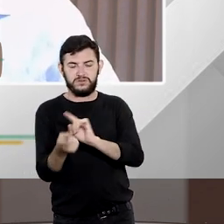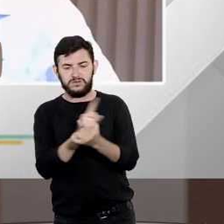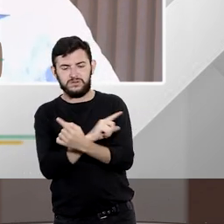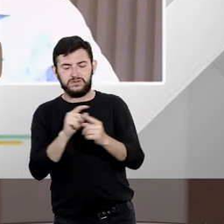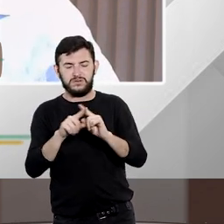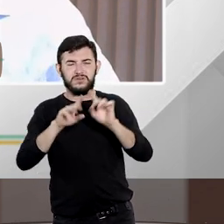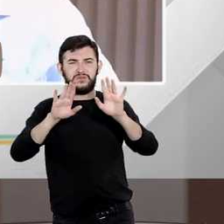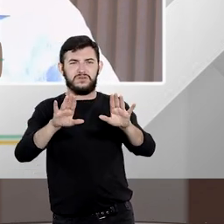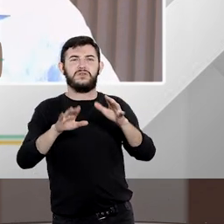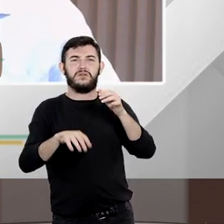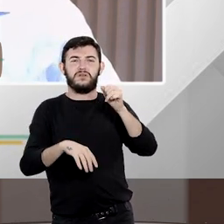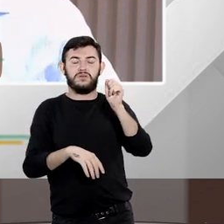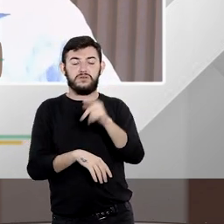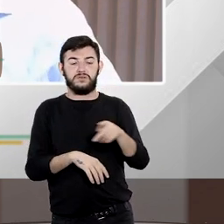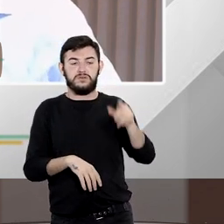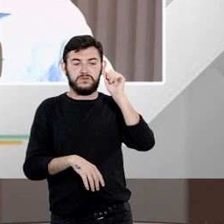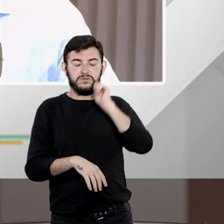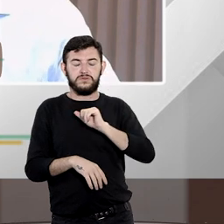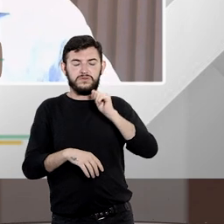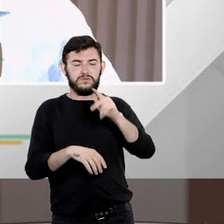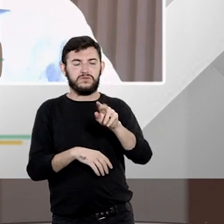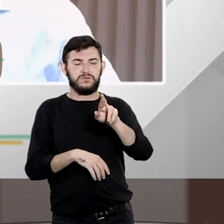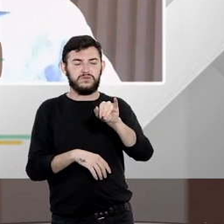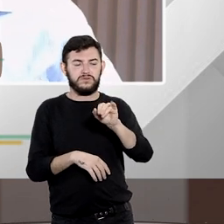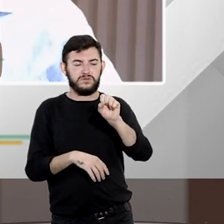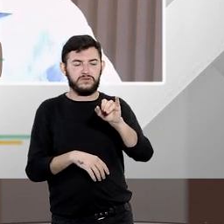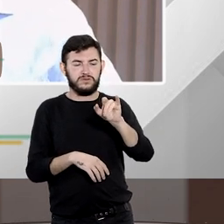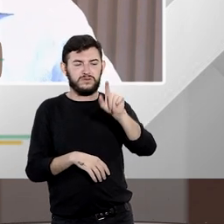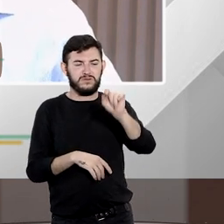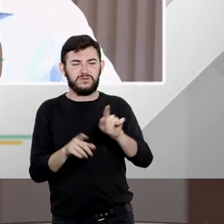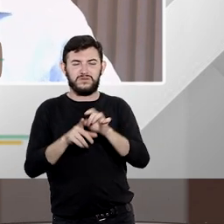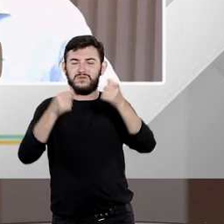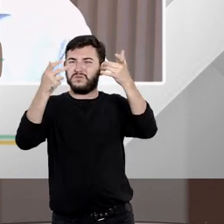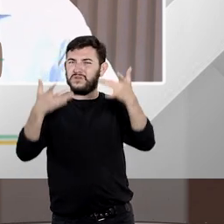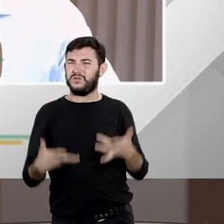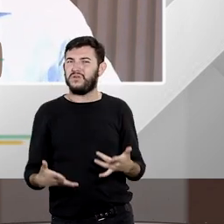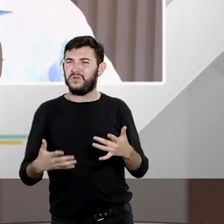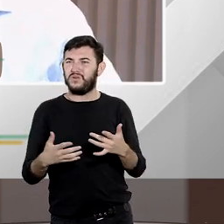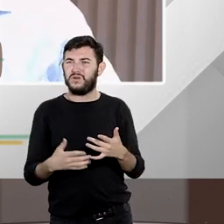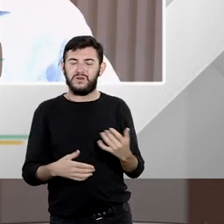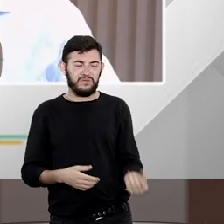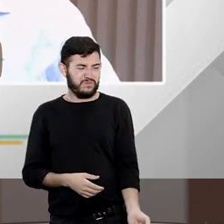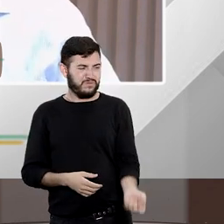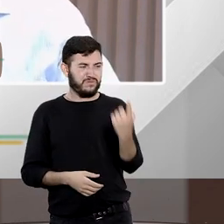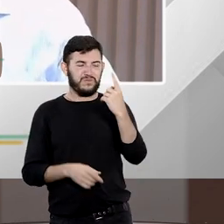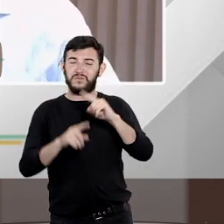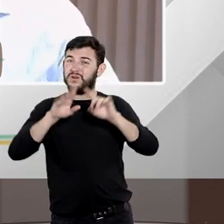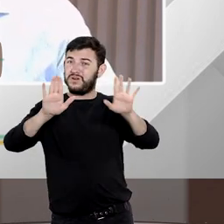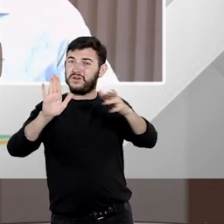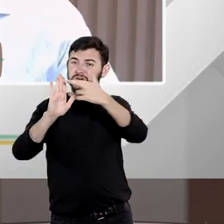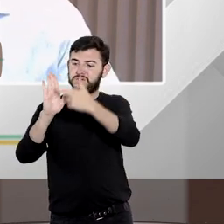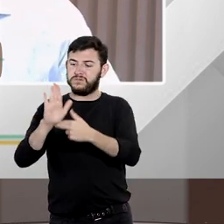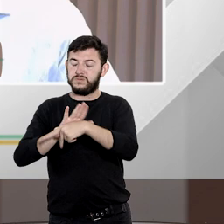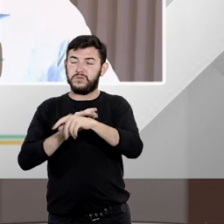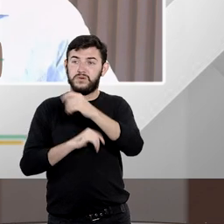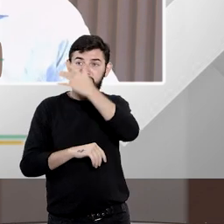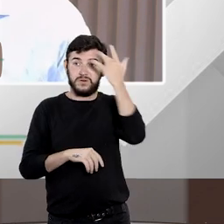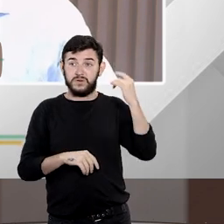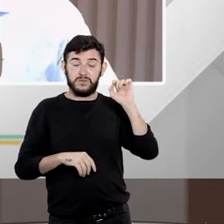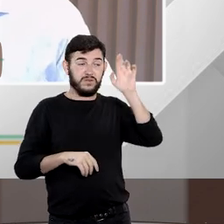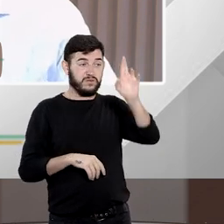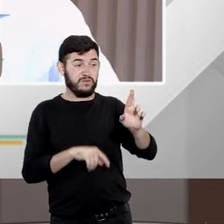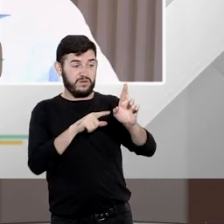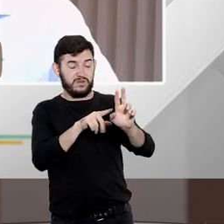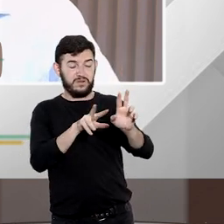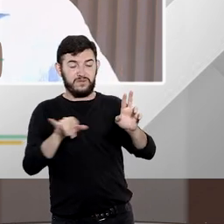que a professora Priscila trouxe é a exceção a digamos assim a regra é que o agente público ele seja condenado a